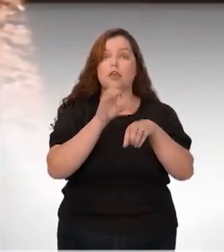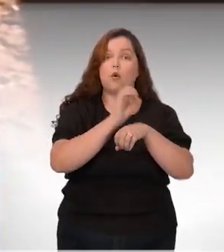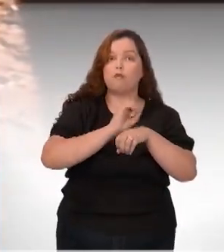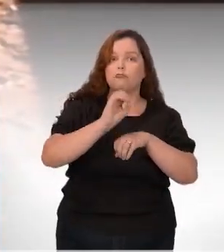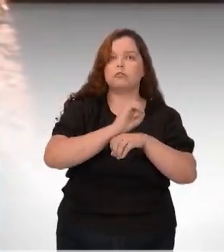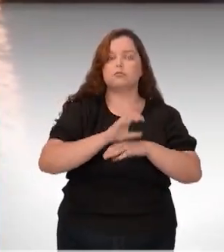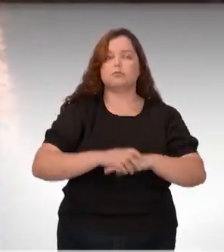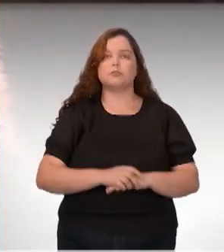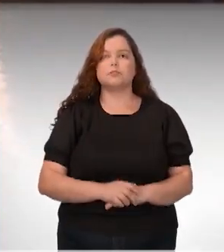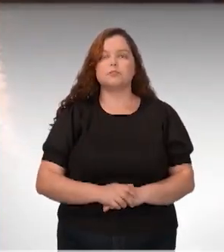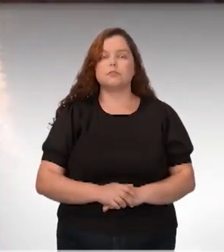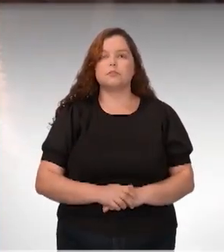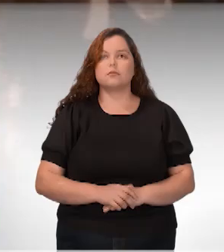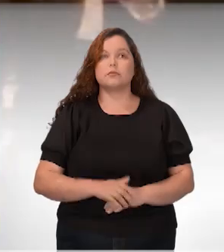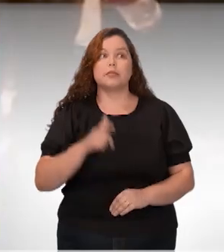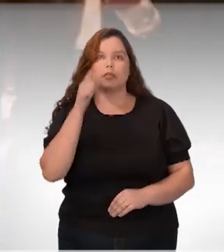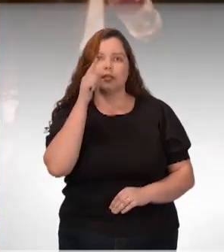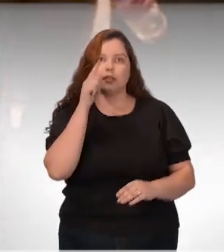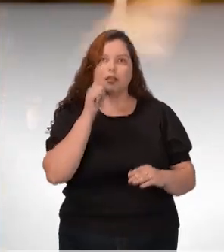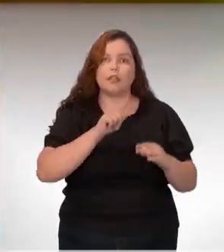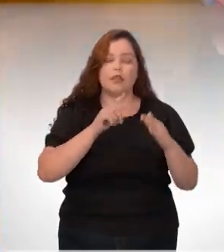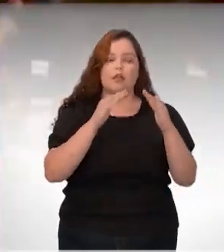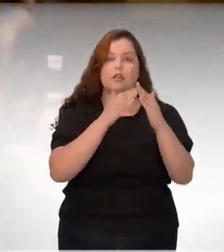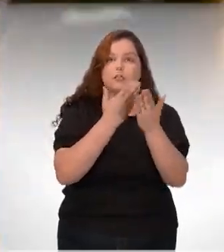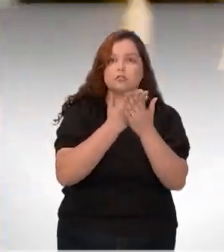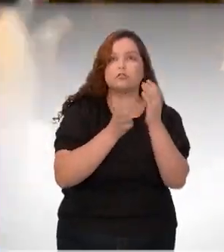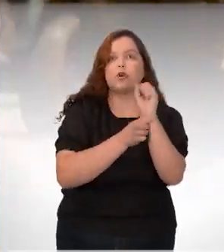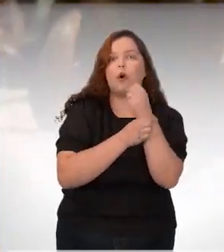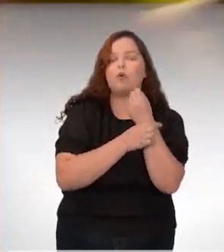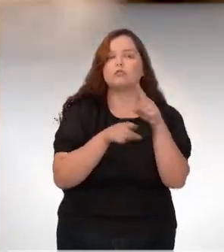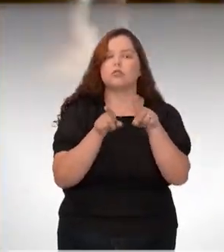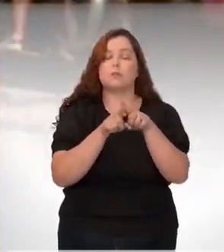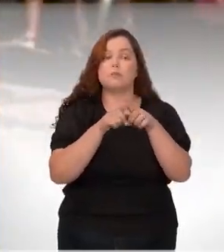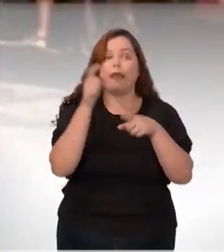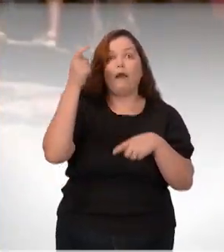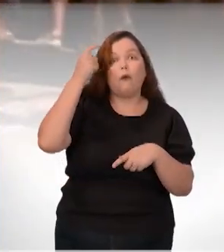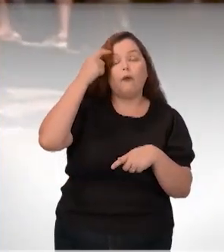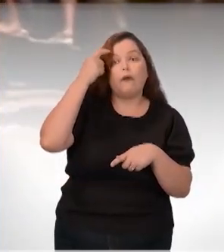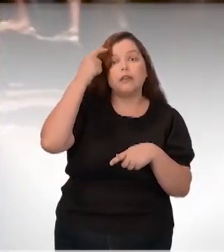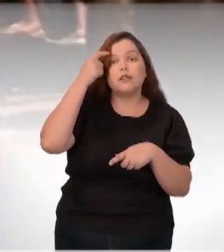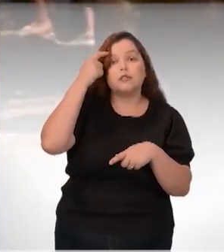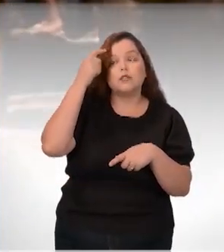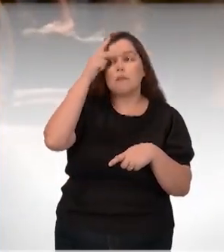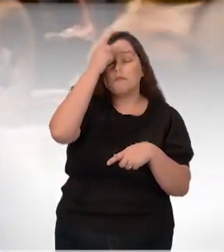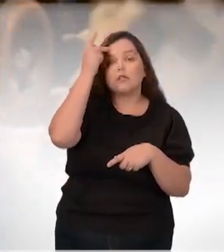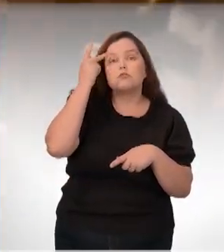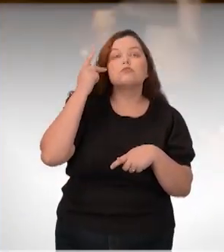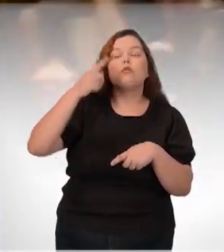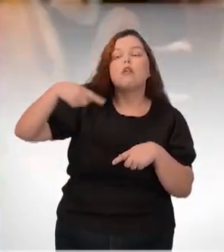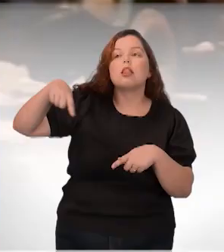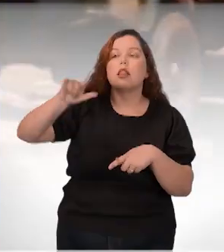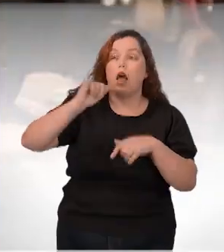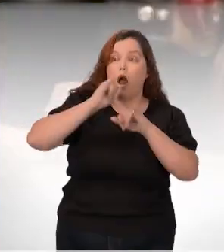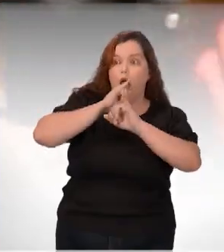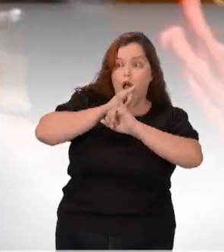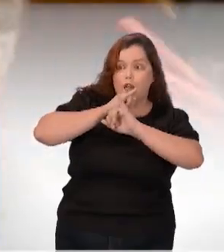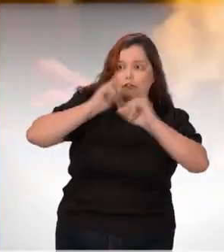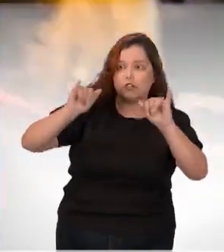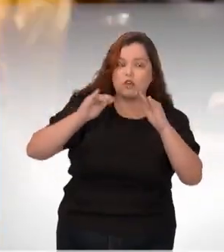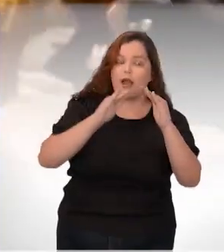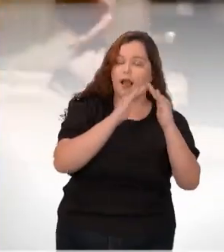oficinas. Tem, por exemplo, o projeto Escola Segura, tem os projetos de conscientização das pessoas a respeito dos